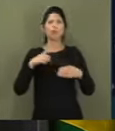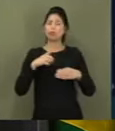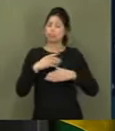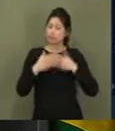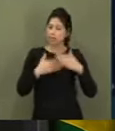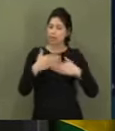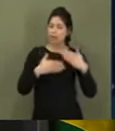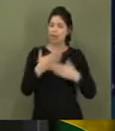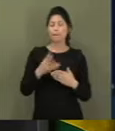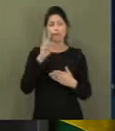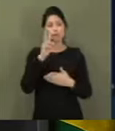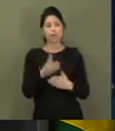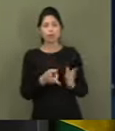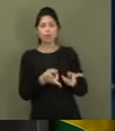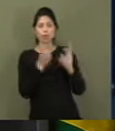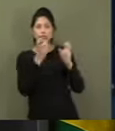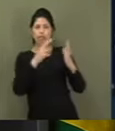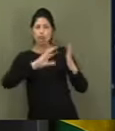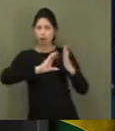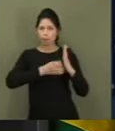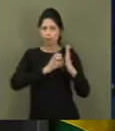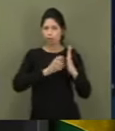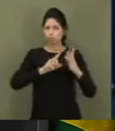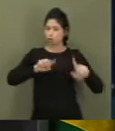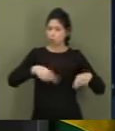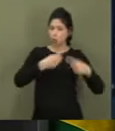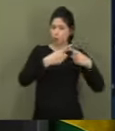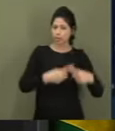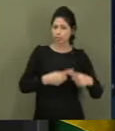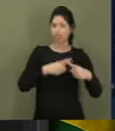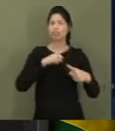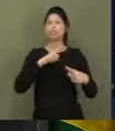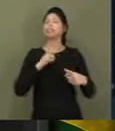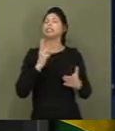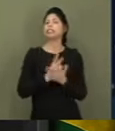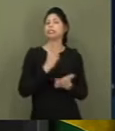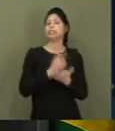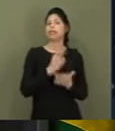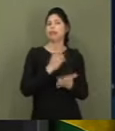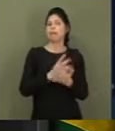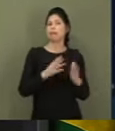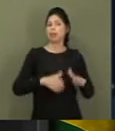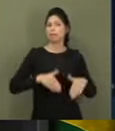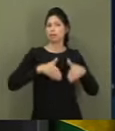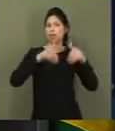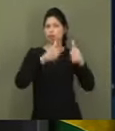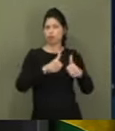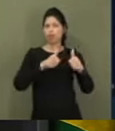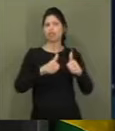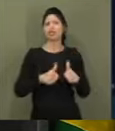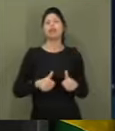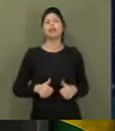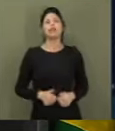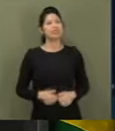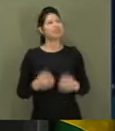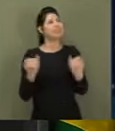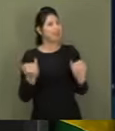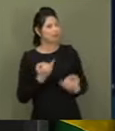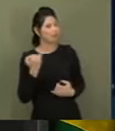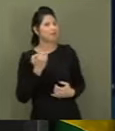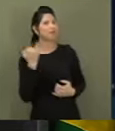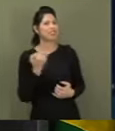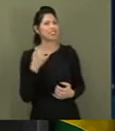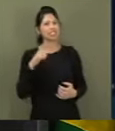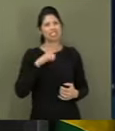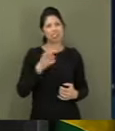vê um partido querendo ser mais competitivo, querendo efetivamente levar uma